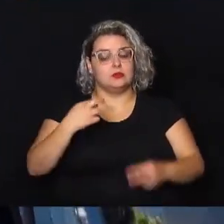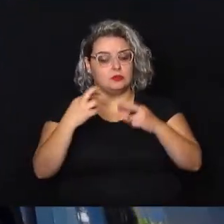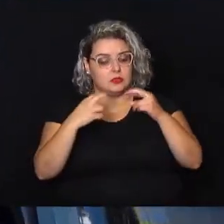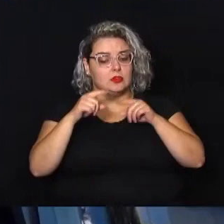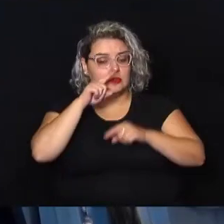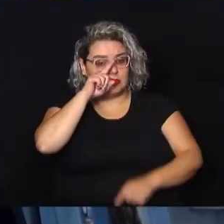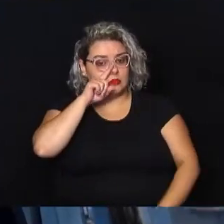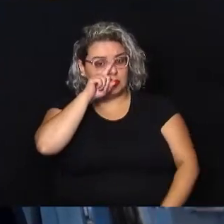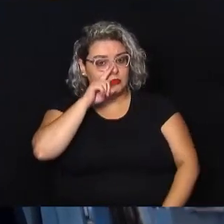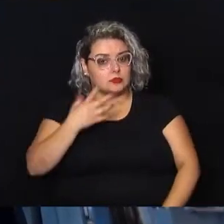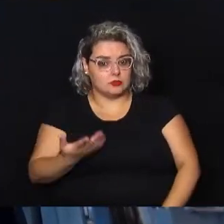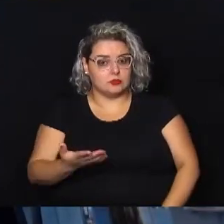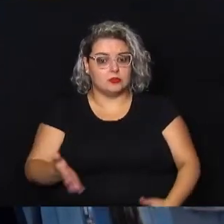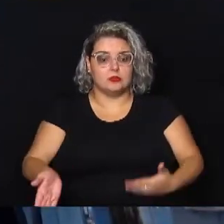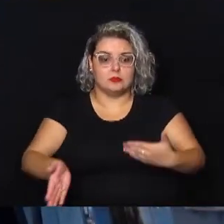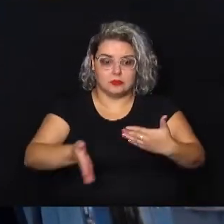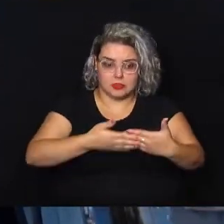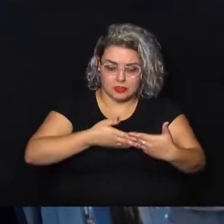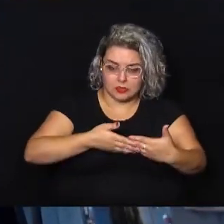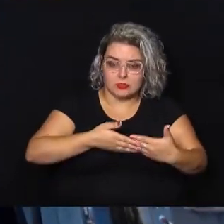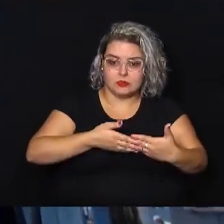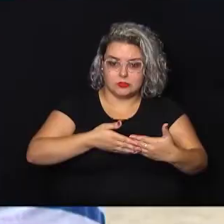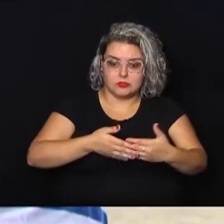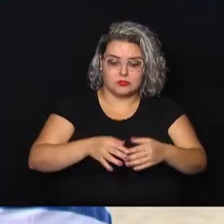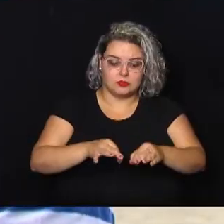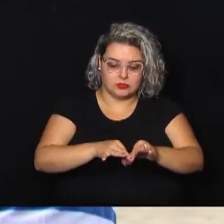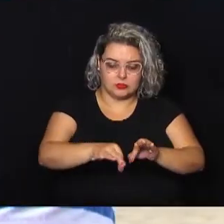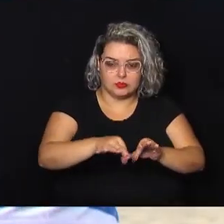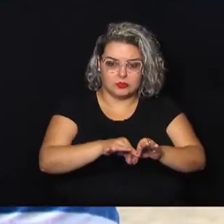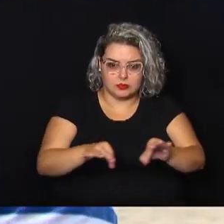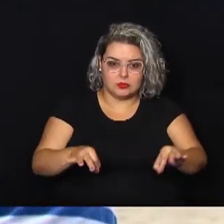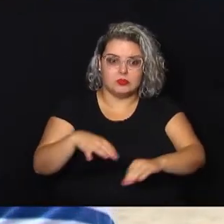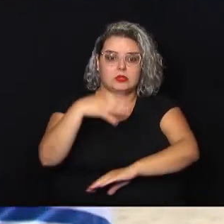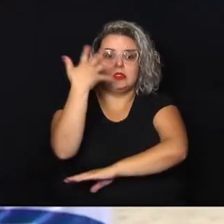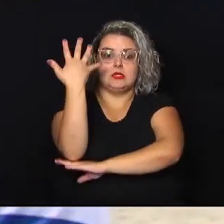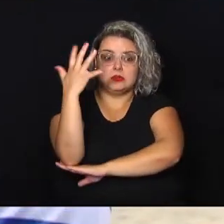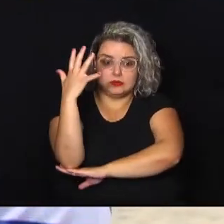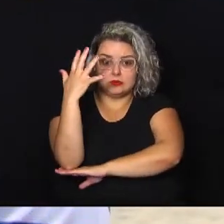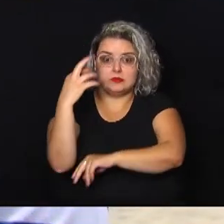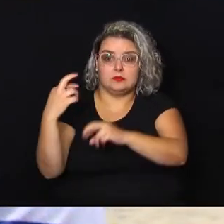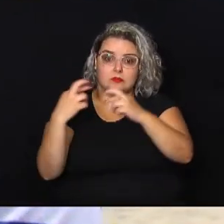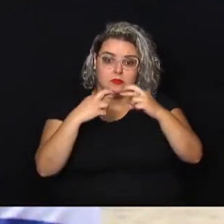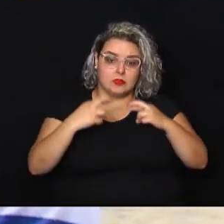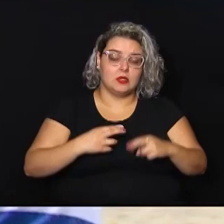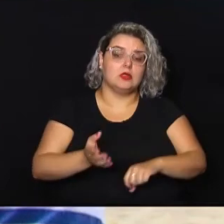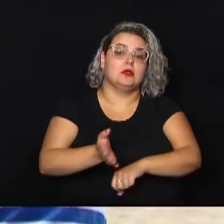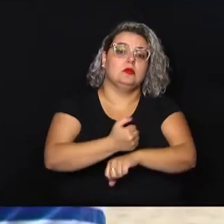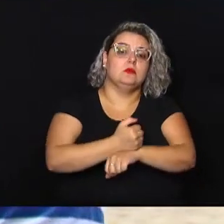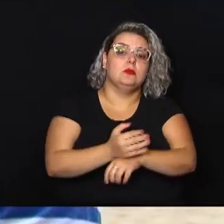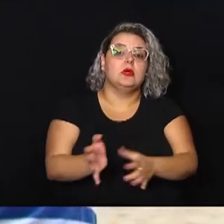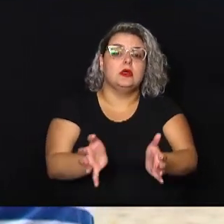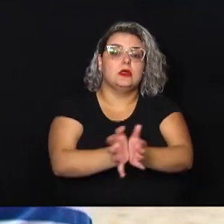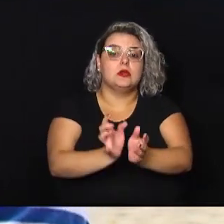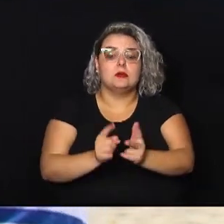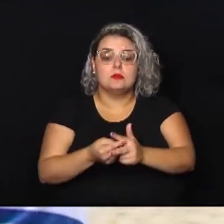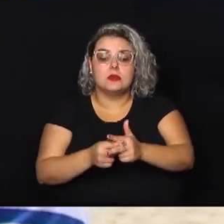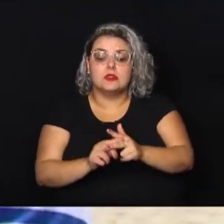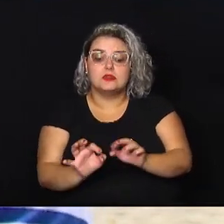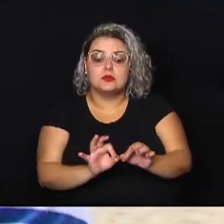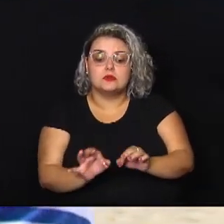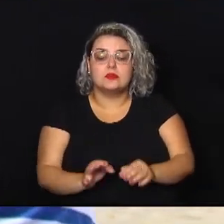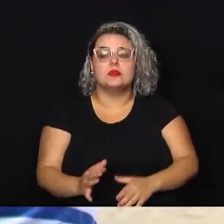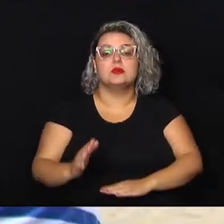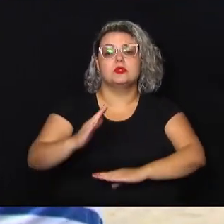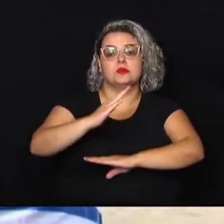isolamento do perímetro dessas áreas. Foi feita uma análise prévia pela equipe de manutenção aqui da casa, mas uma